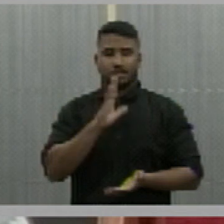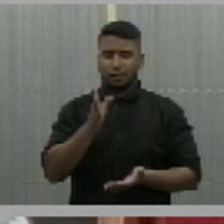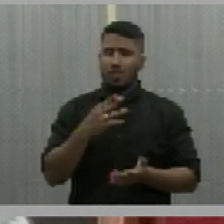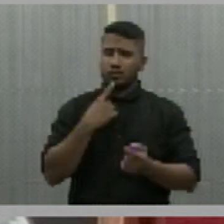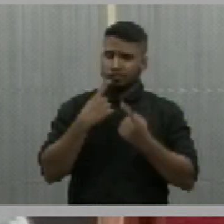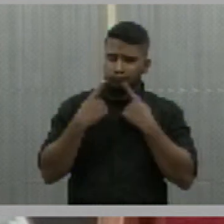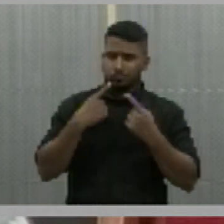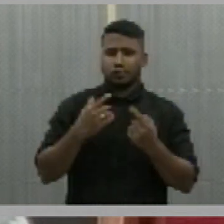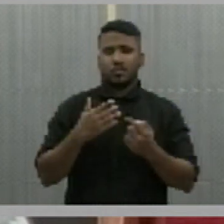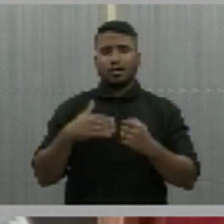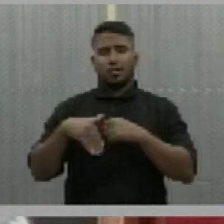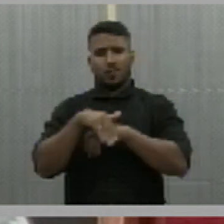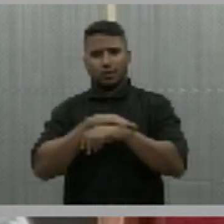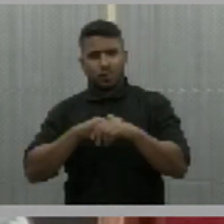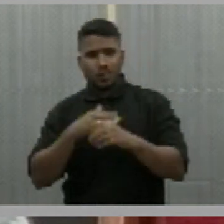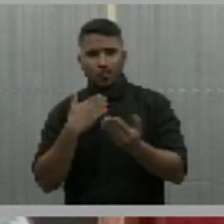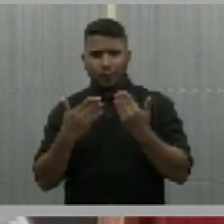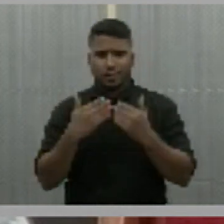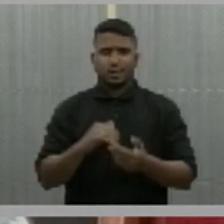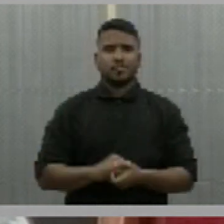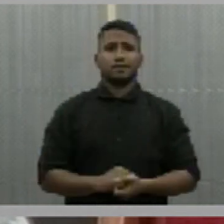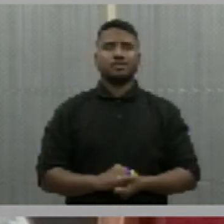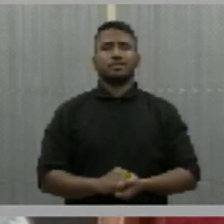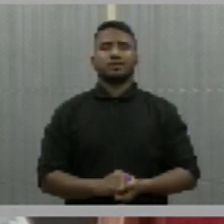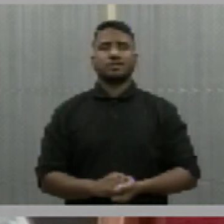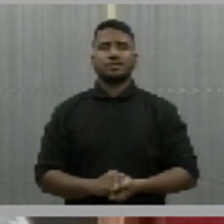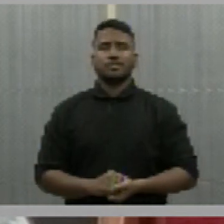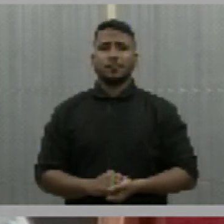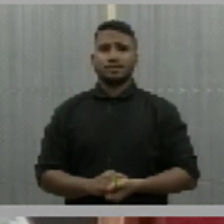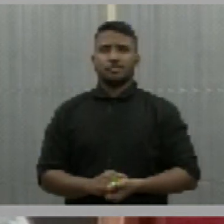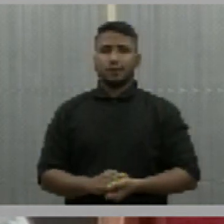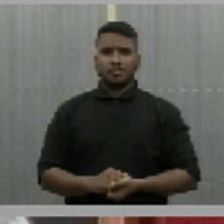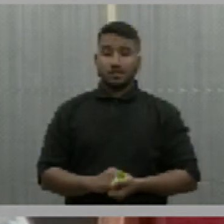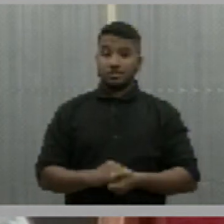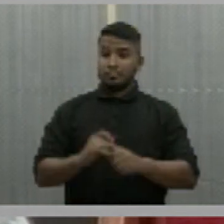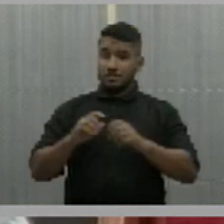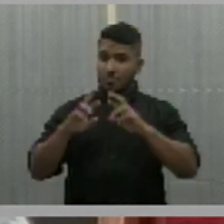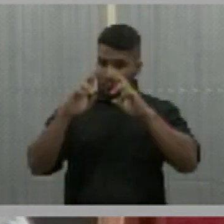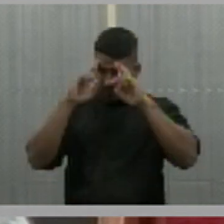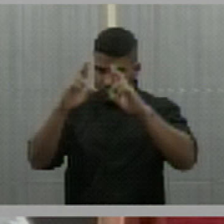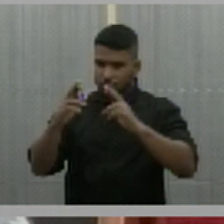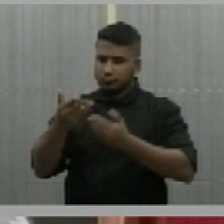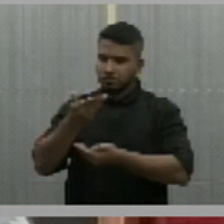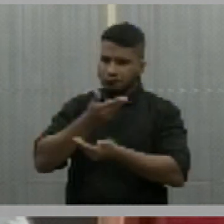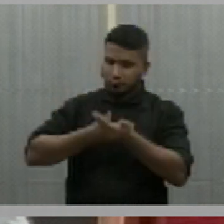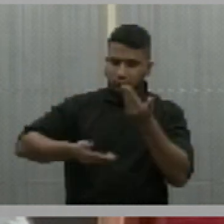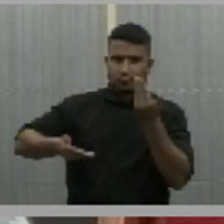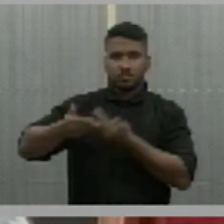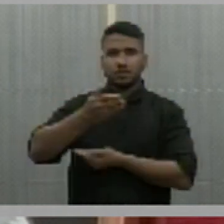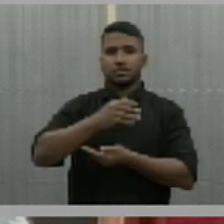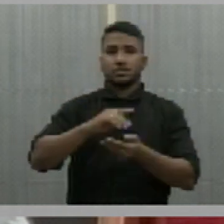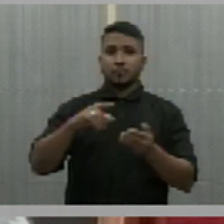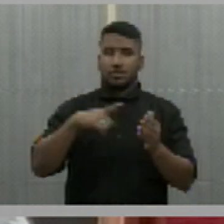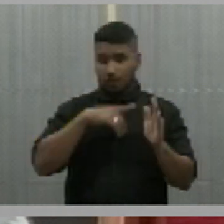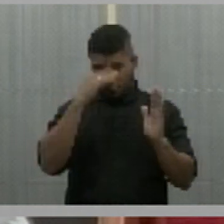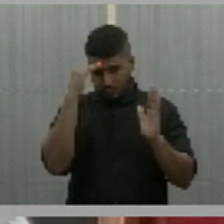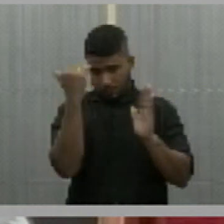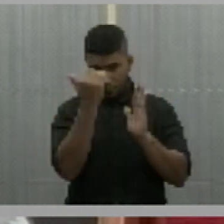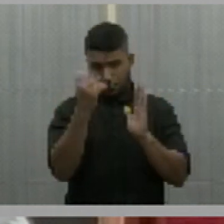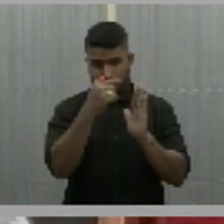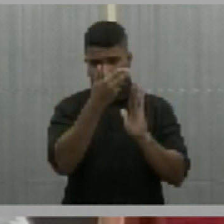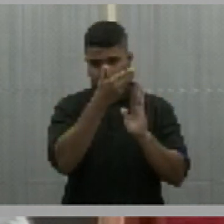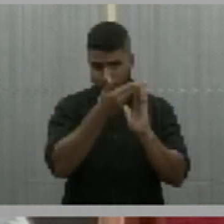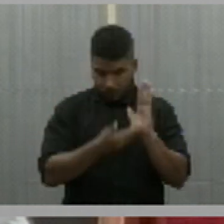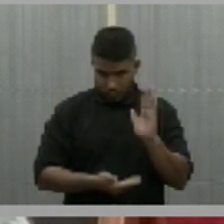debates e discussões de alto nível, discussões respeitosas, mas fundamentadas na realidade